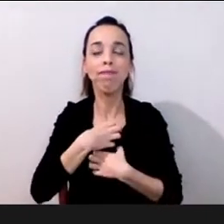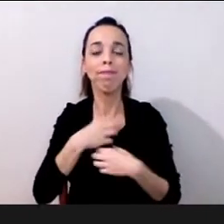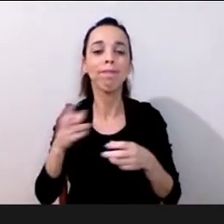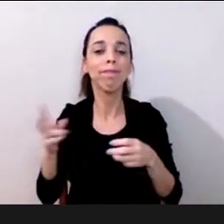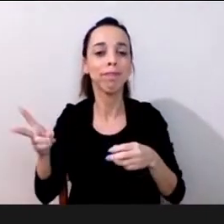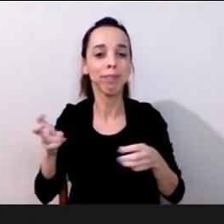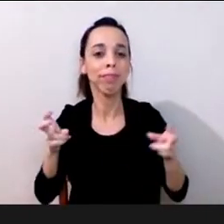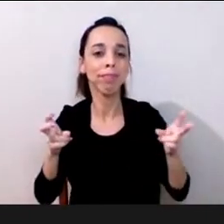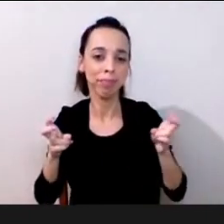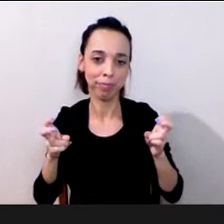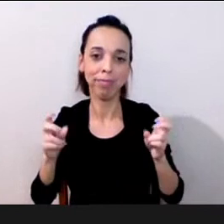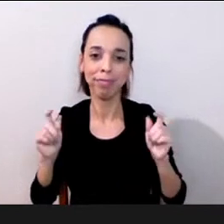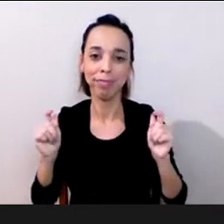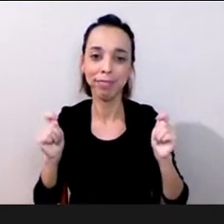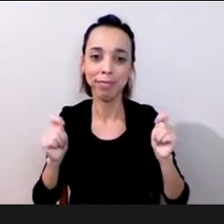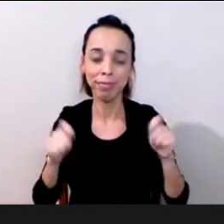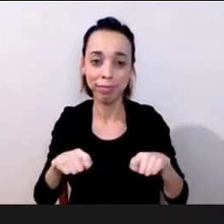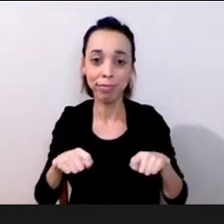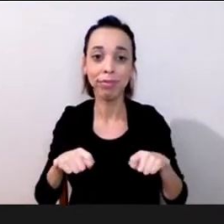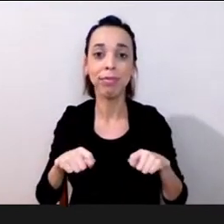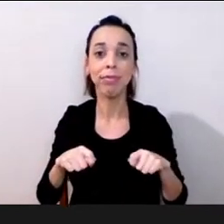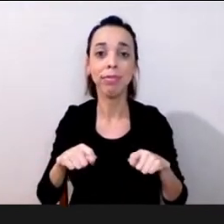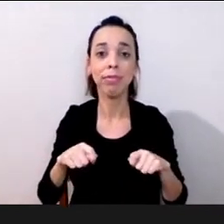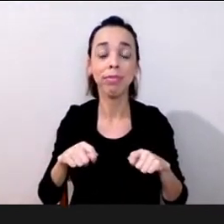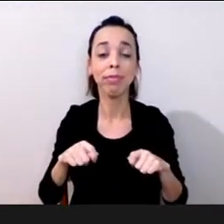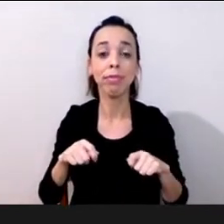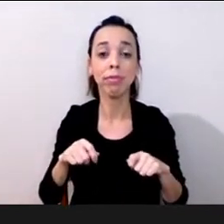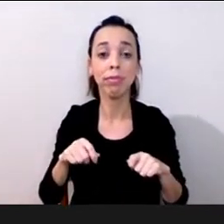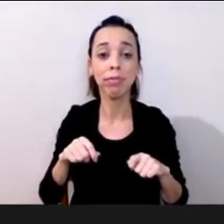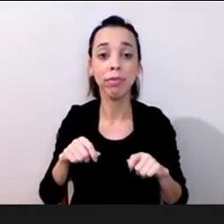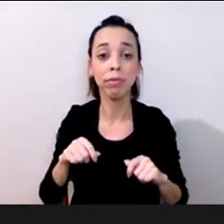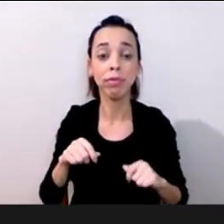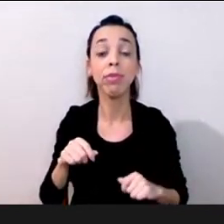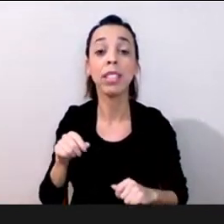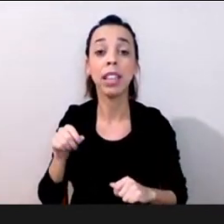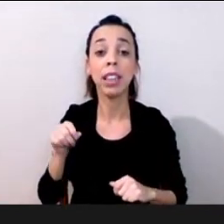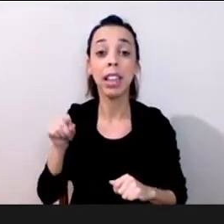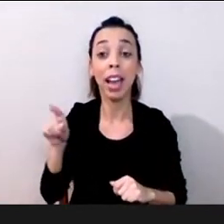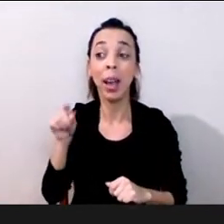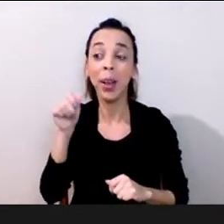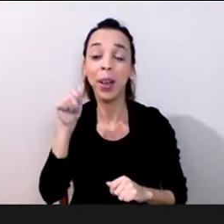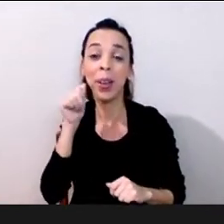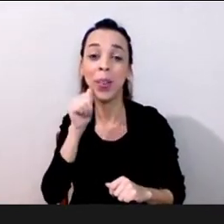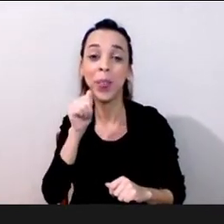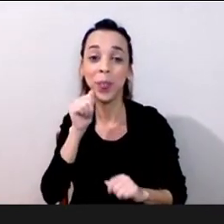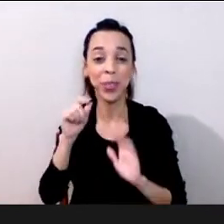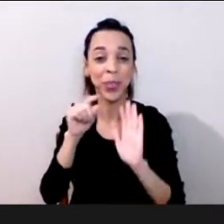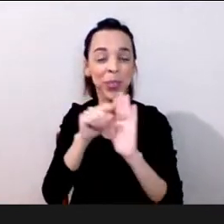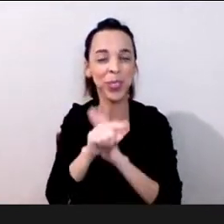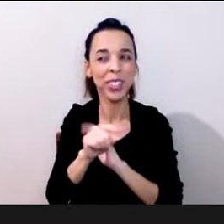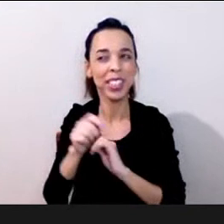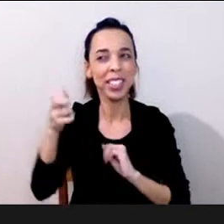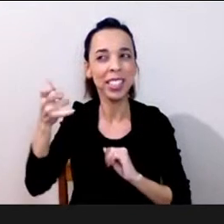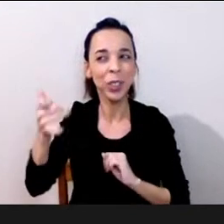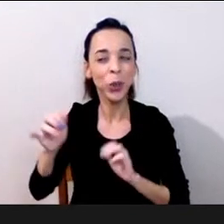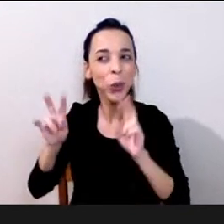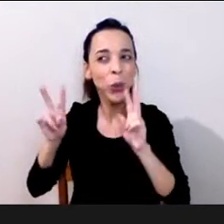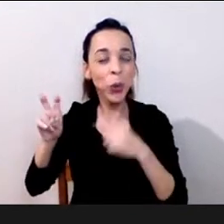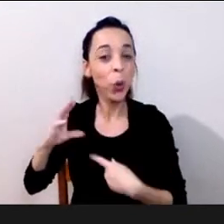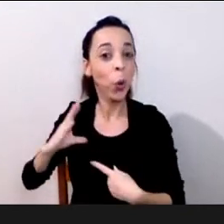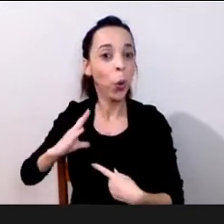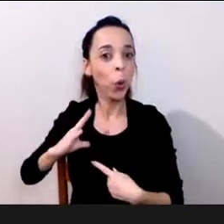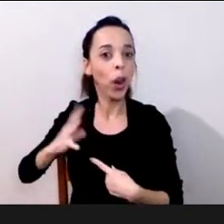pergunta com a palavra que a ideia começou né como é se cria coragem né e aí eu vou pegar a raiz da